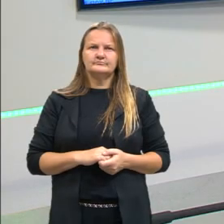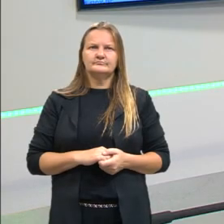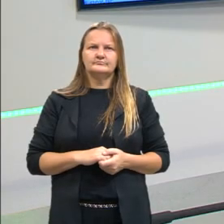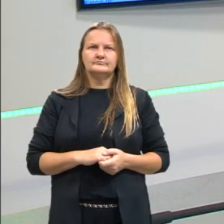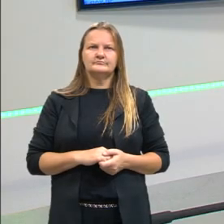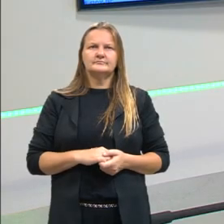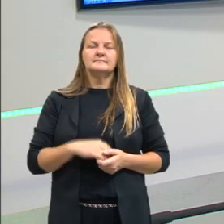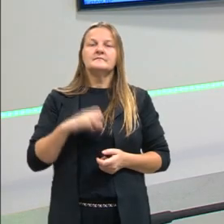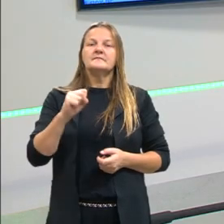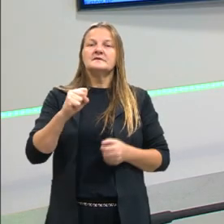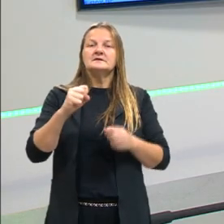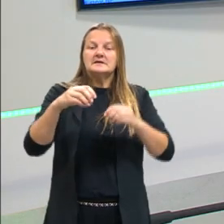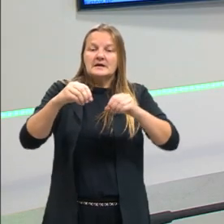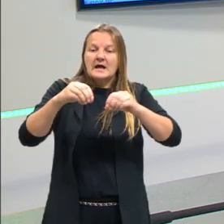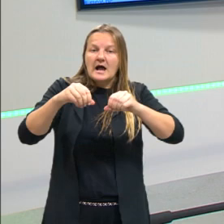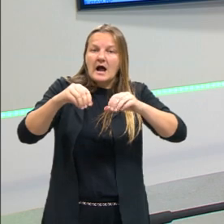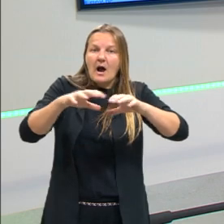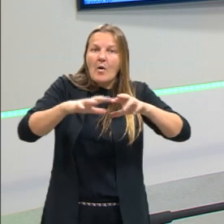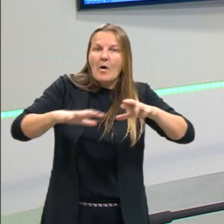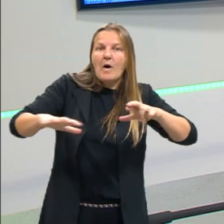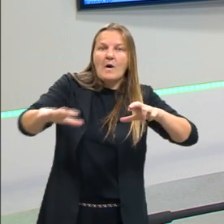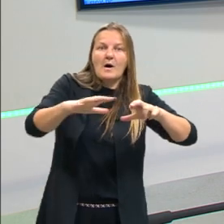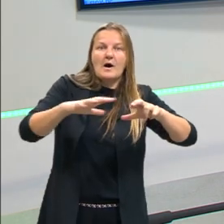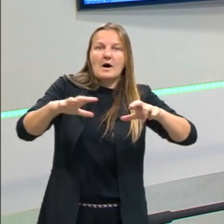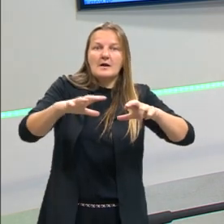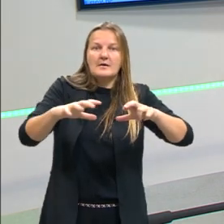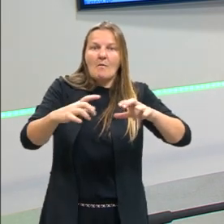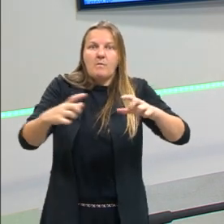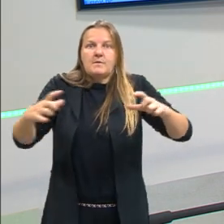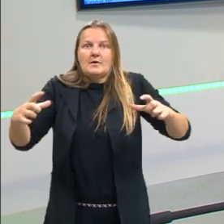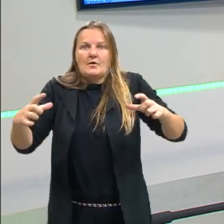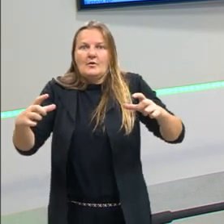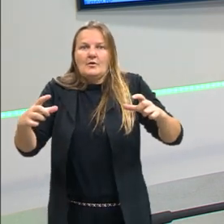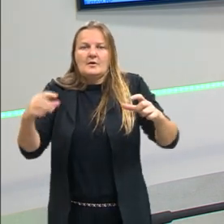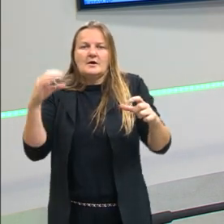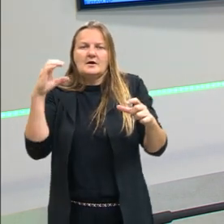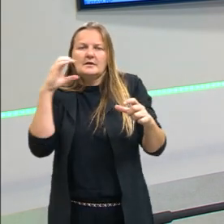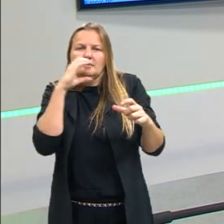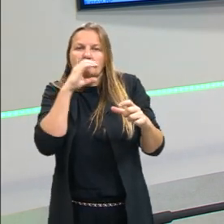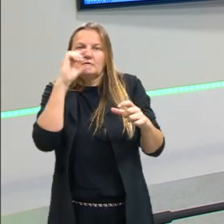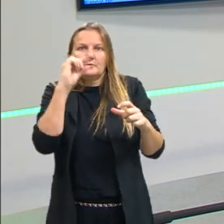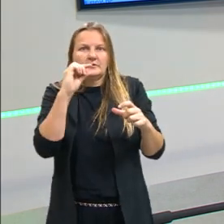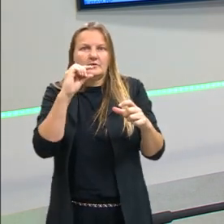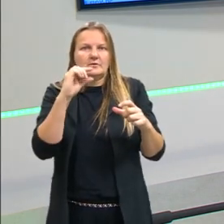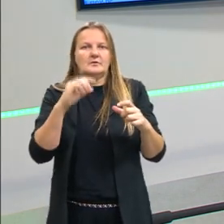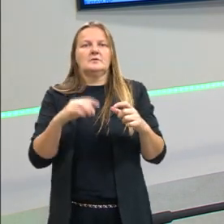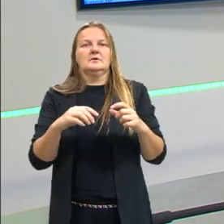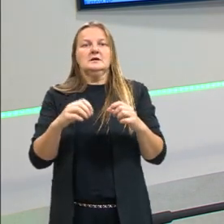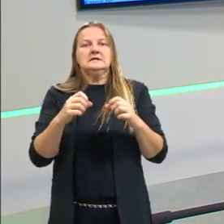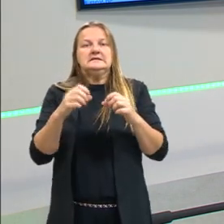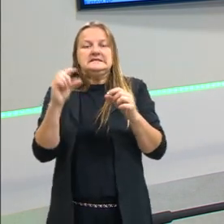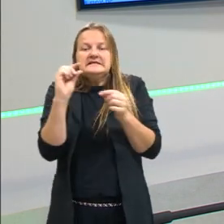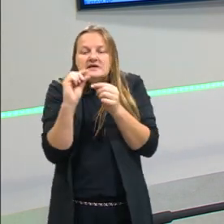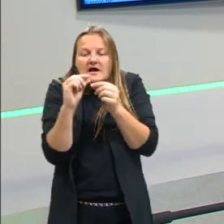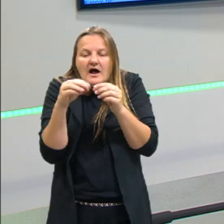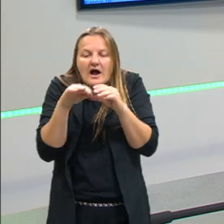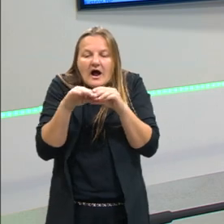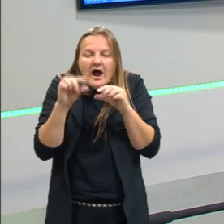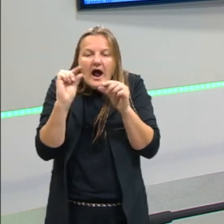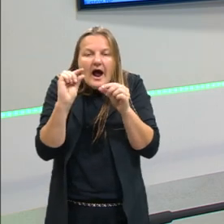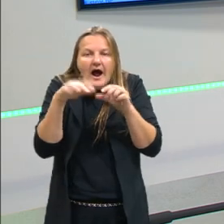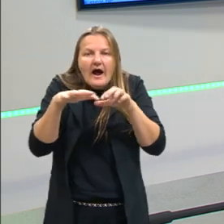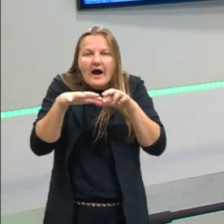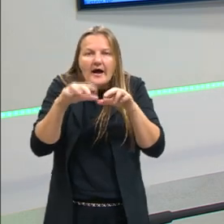esquentar uma área maior e esfriar uma área menor, né, não vai ter tanta condição em relação a isso. Então o que que vai